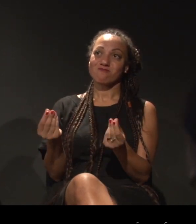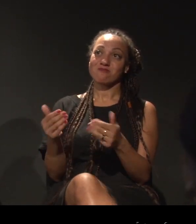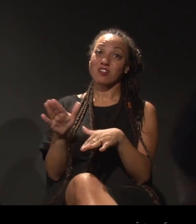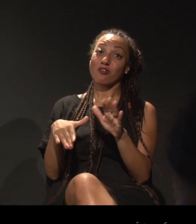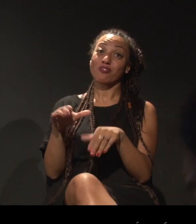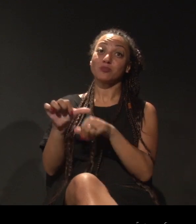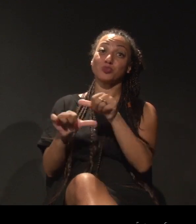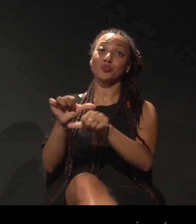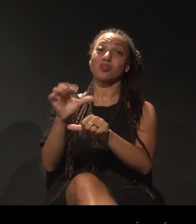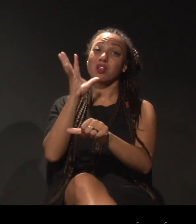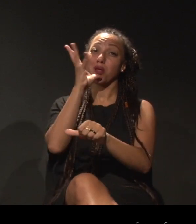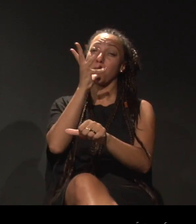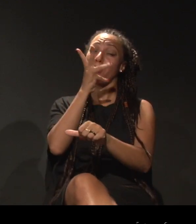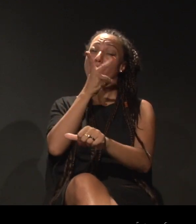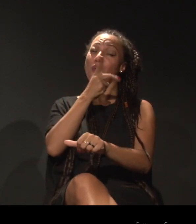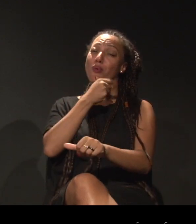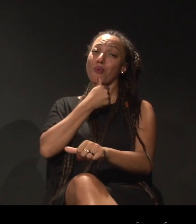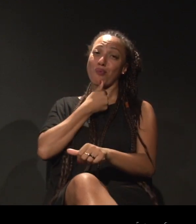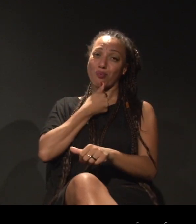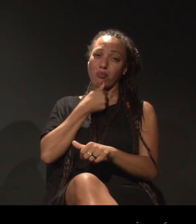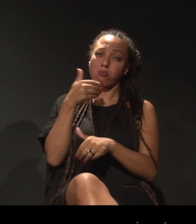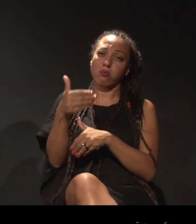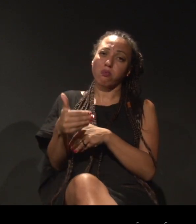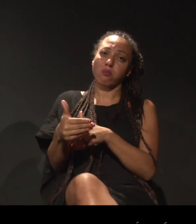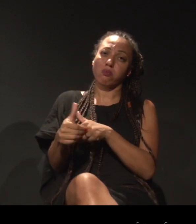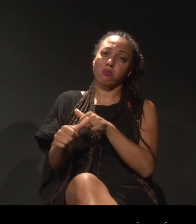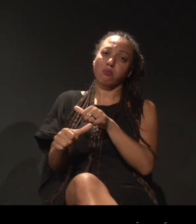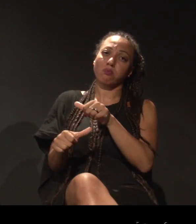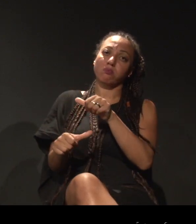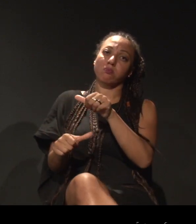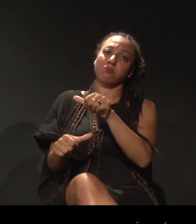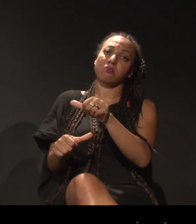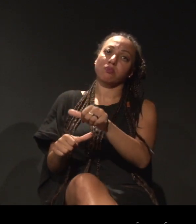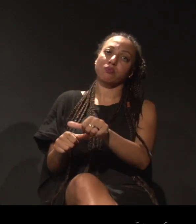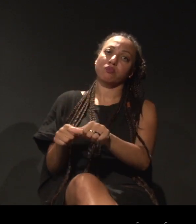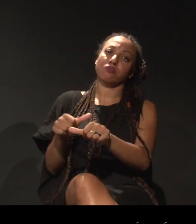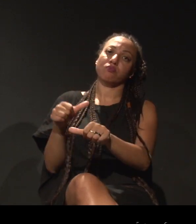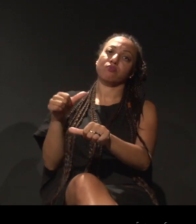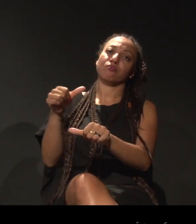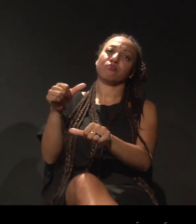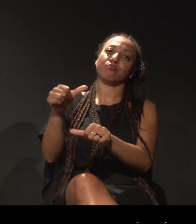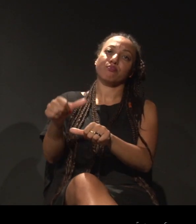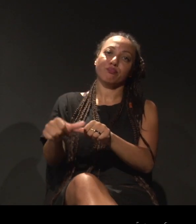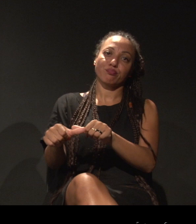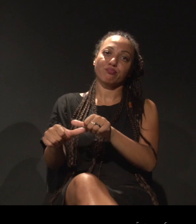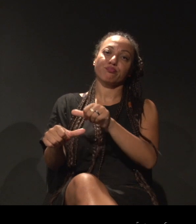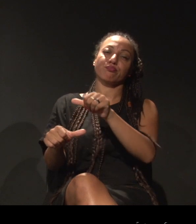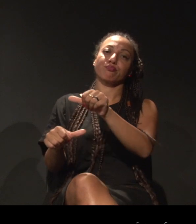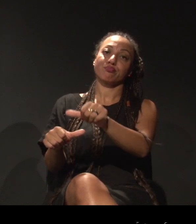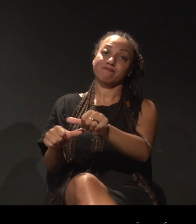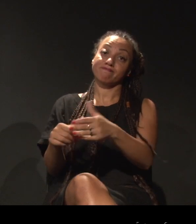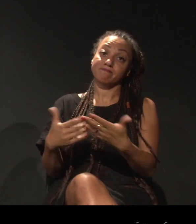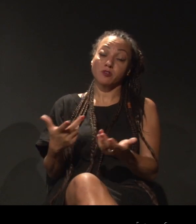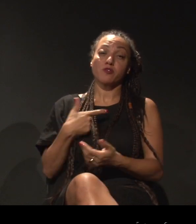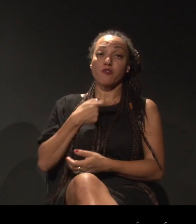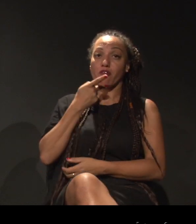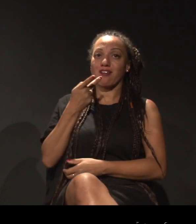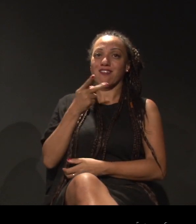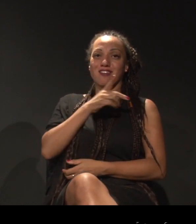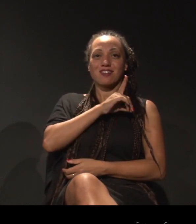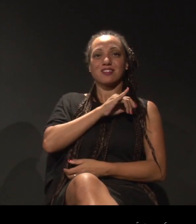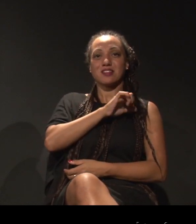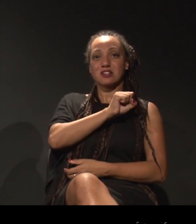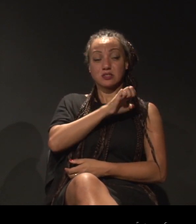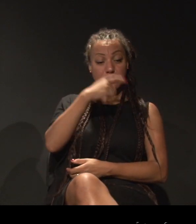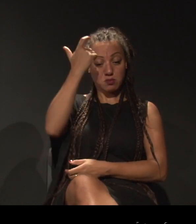isso, mais vagarosa. Então, eu estava até falando para a Deise, eu sou mulher,